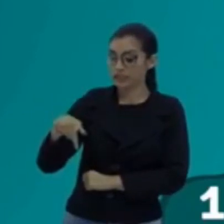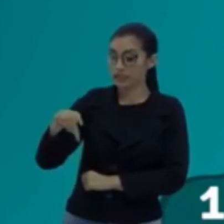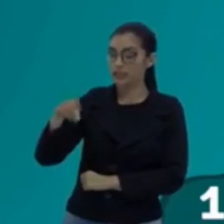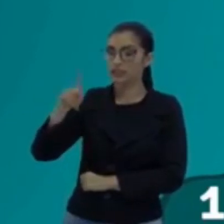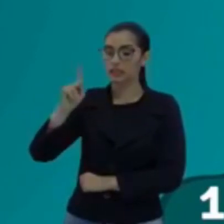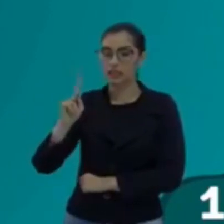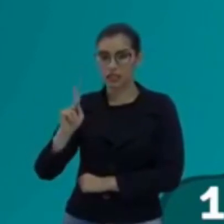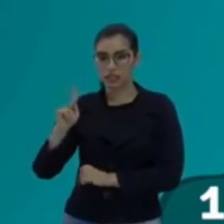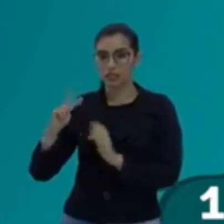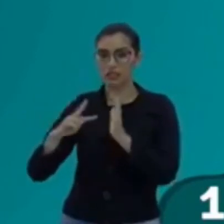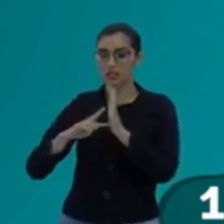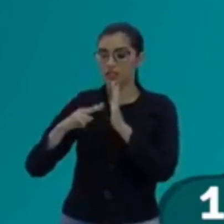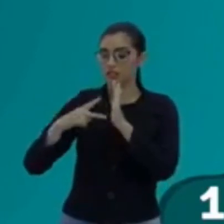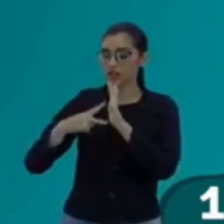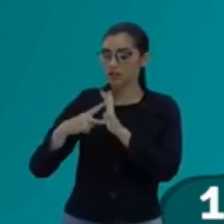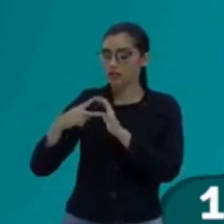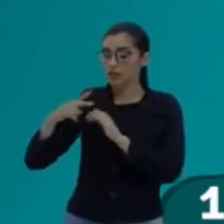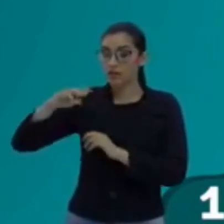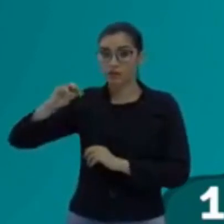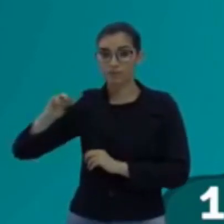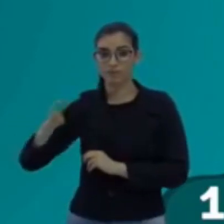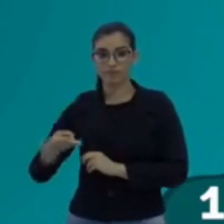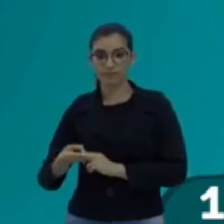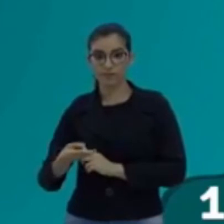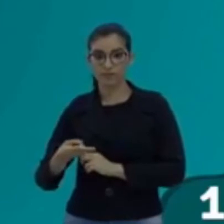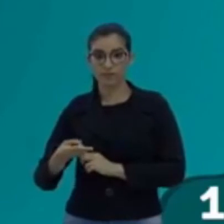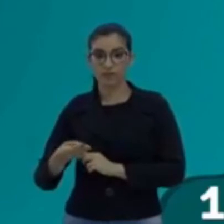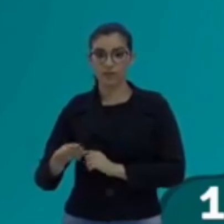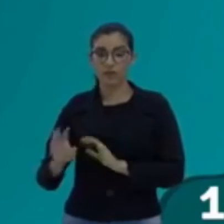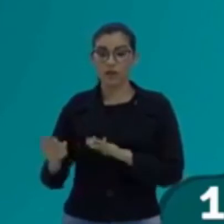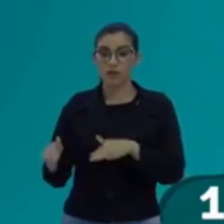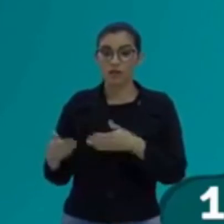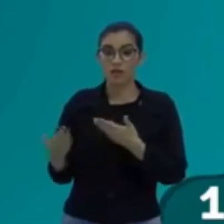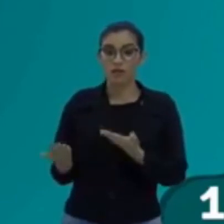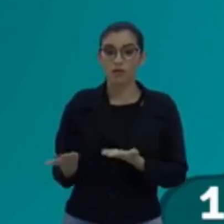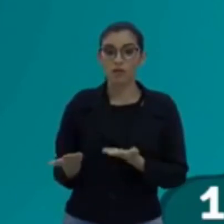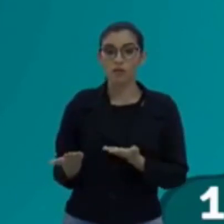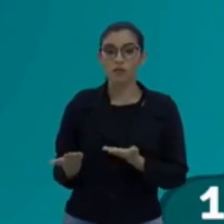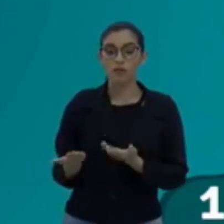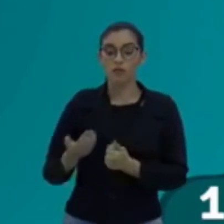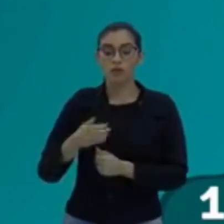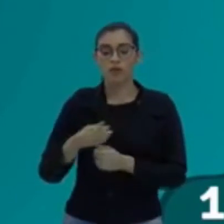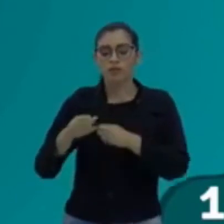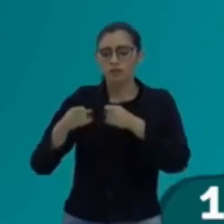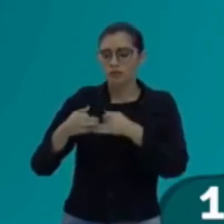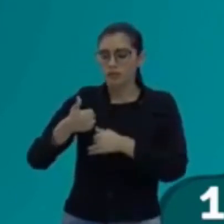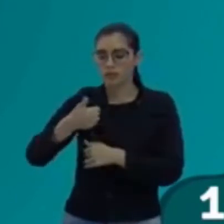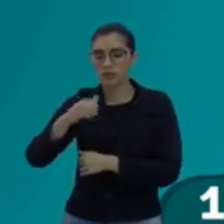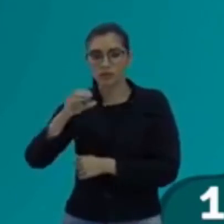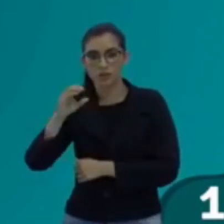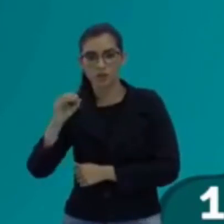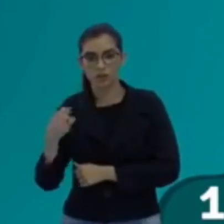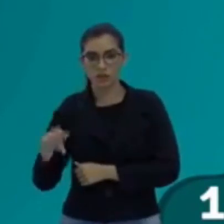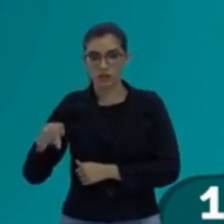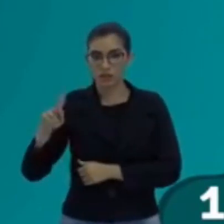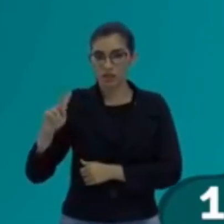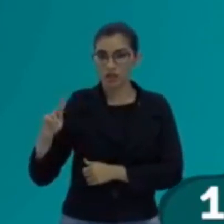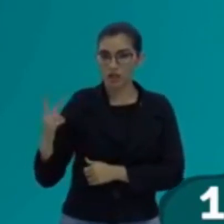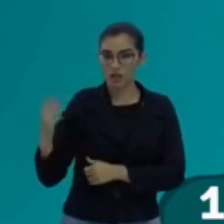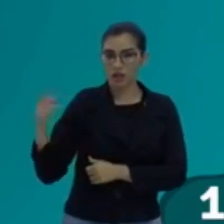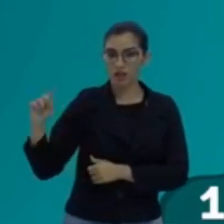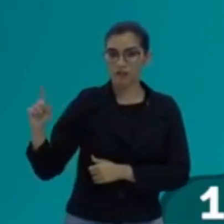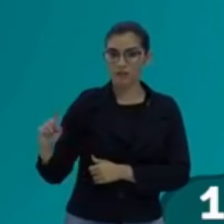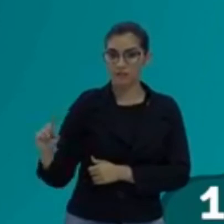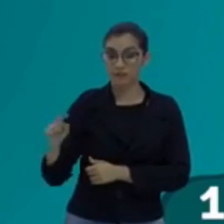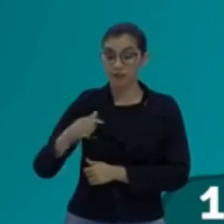significa mil. Quando ele falou de dez K Hertz, ele está falando de